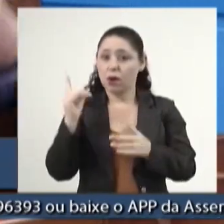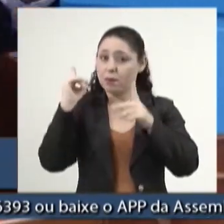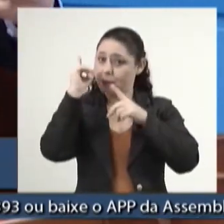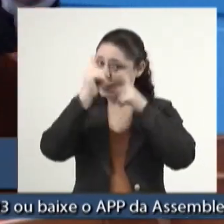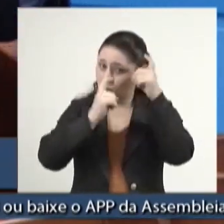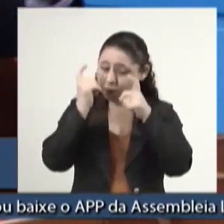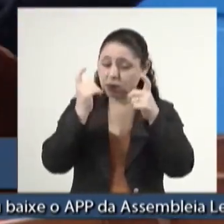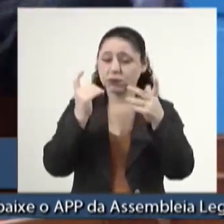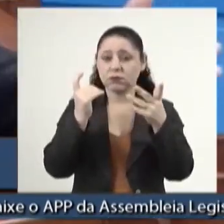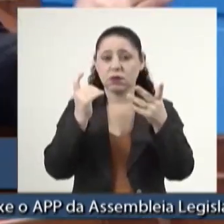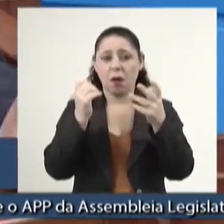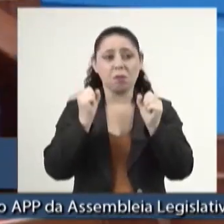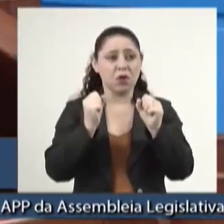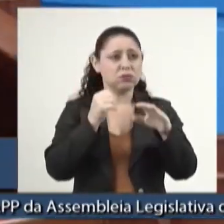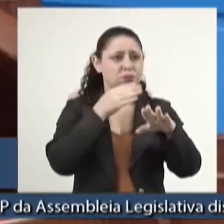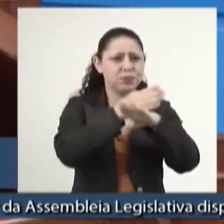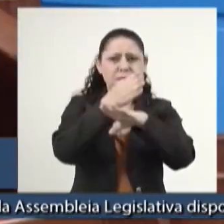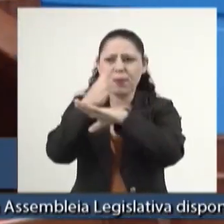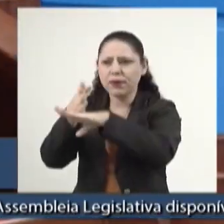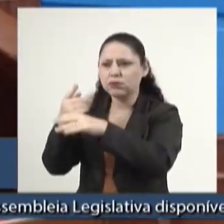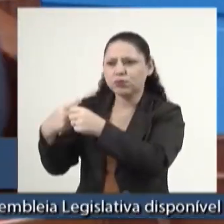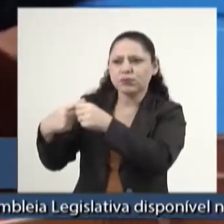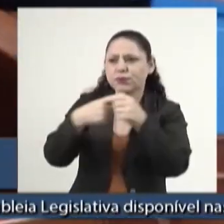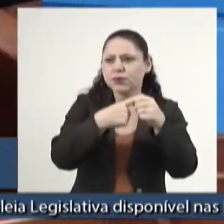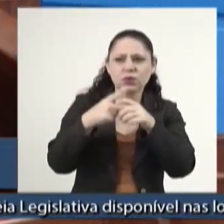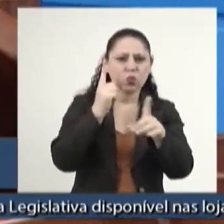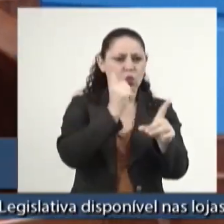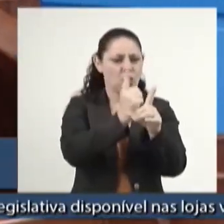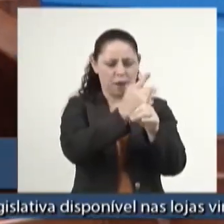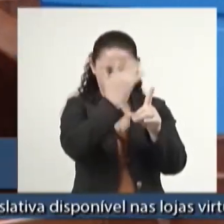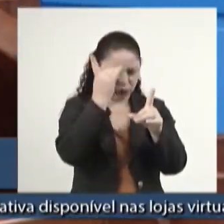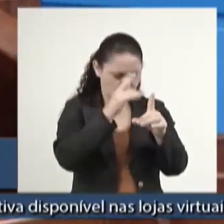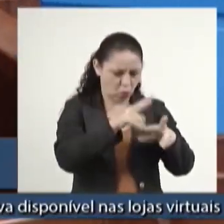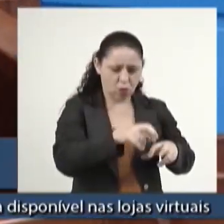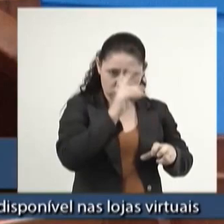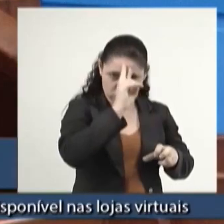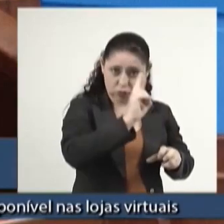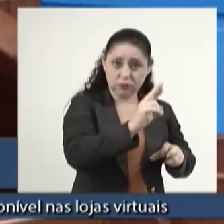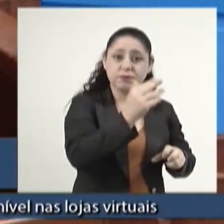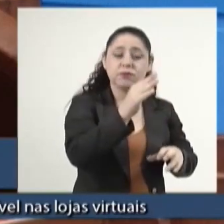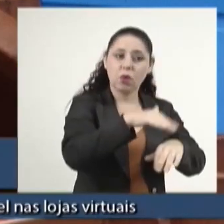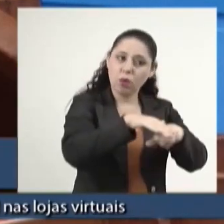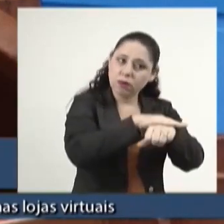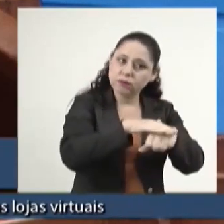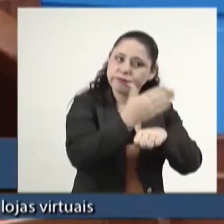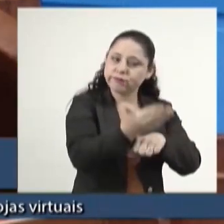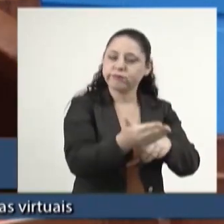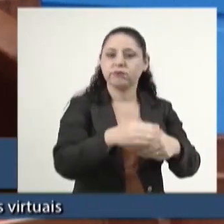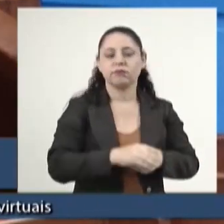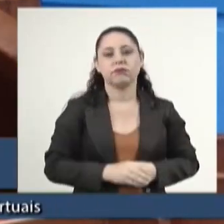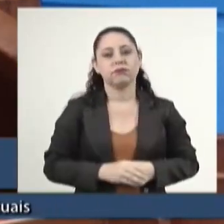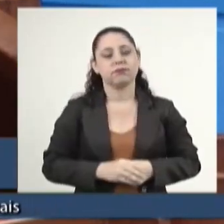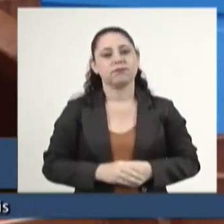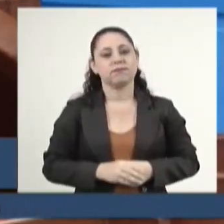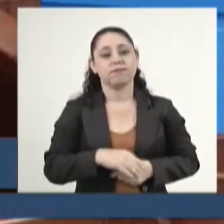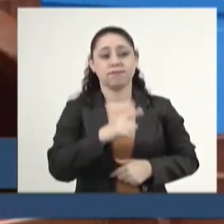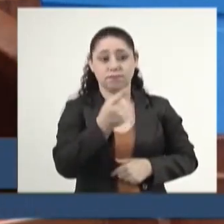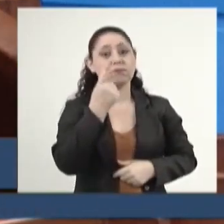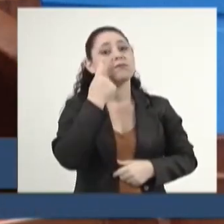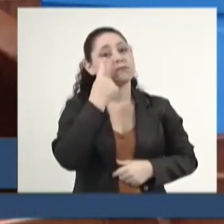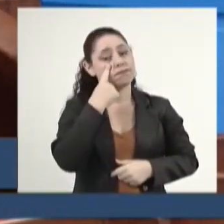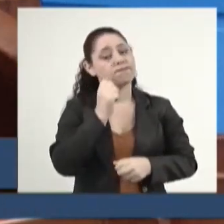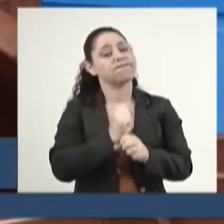Pode ir em qualquer dos nossos municípios, encontrar com o produtor e conversar. Os senhores